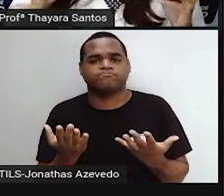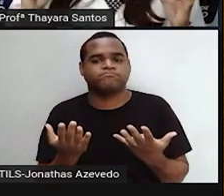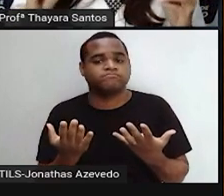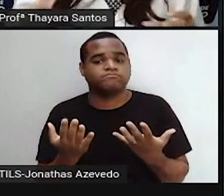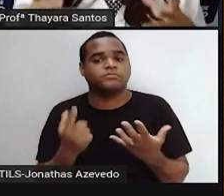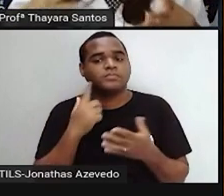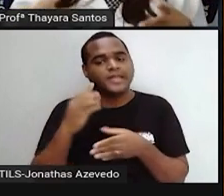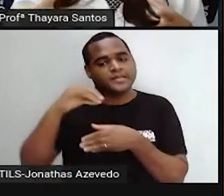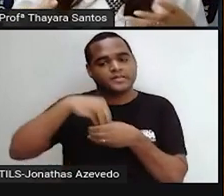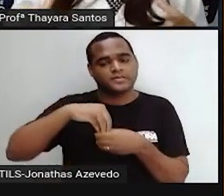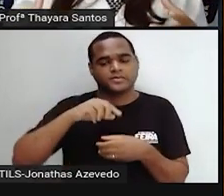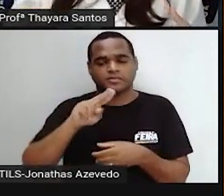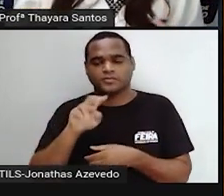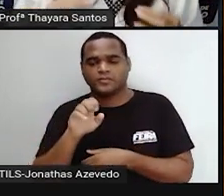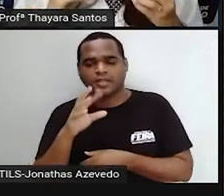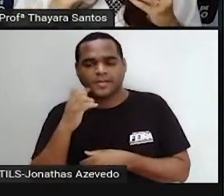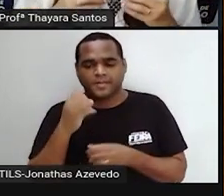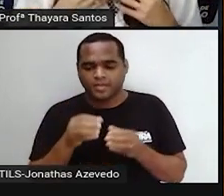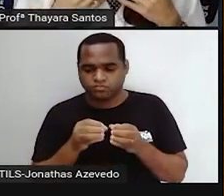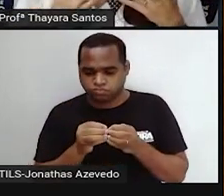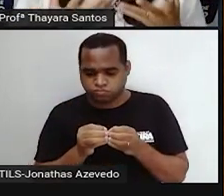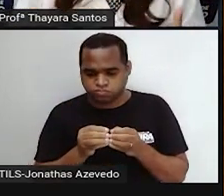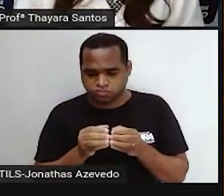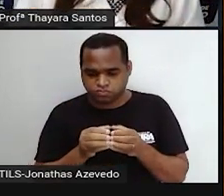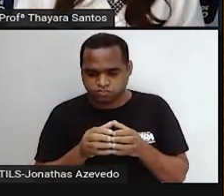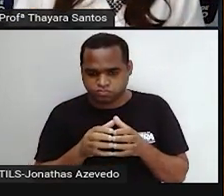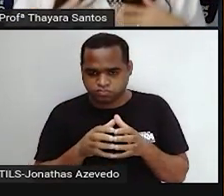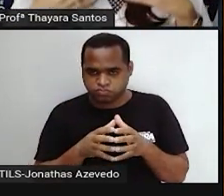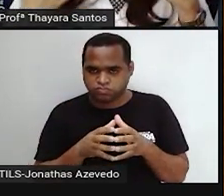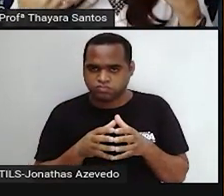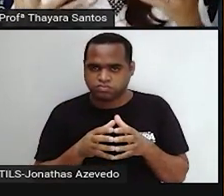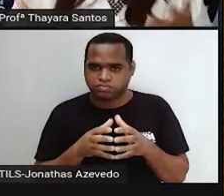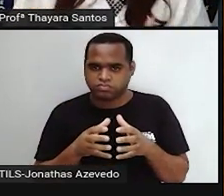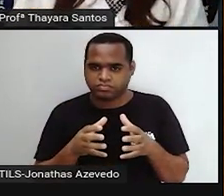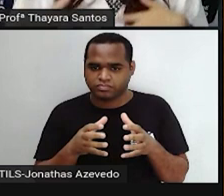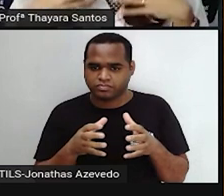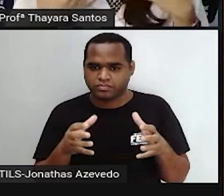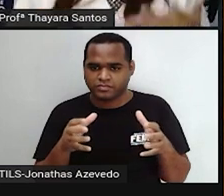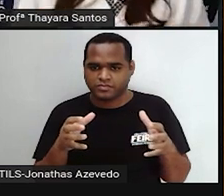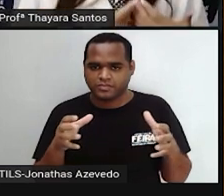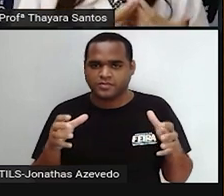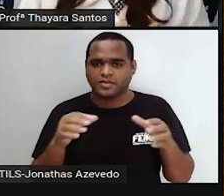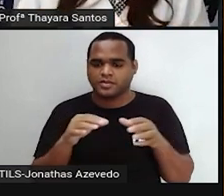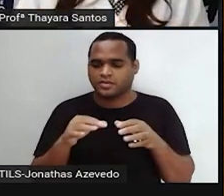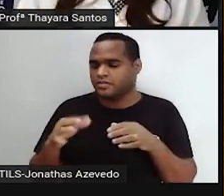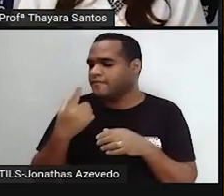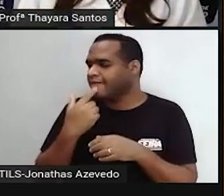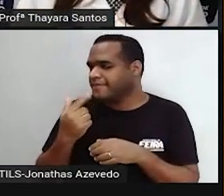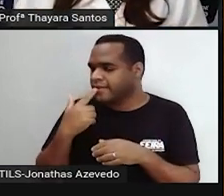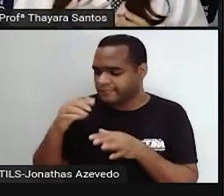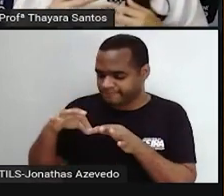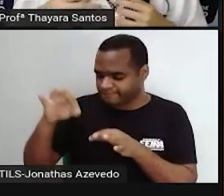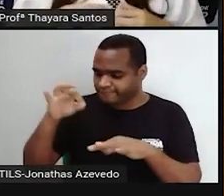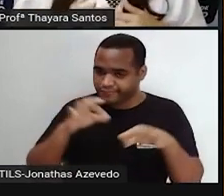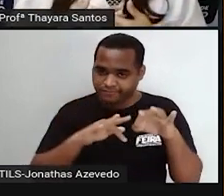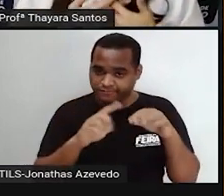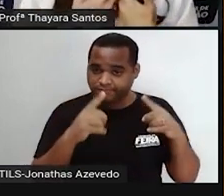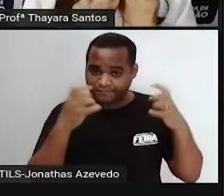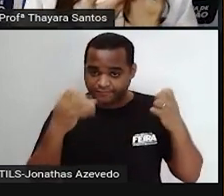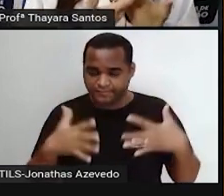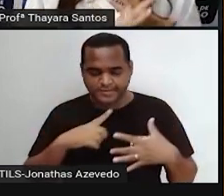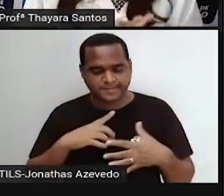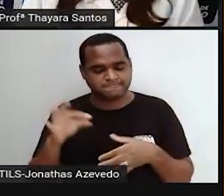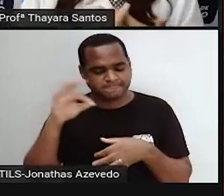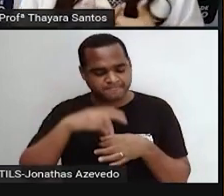Esse útero dela começa a se espessar. Esse endométrio começa a se espessar, cria-se muitos vasos sanguíneos ali. E quando essa